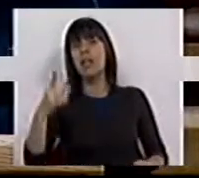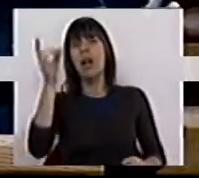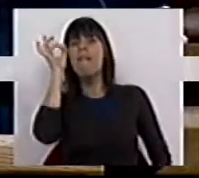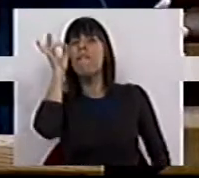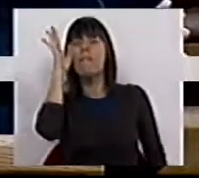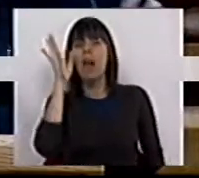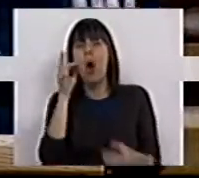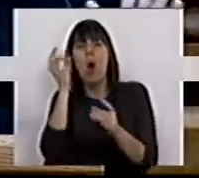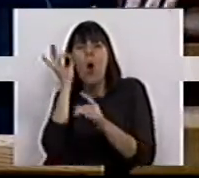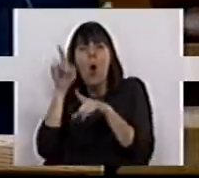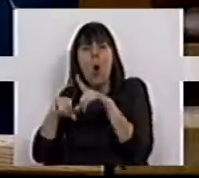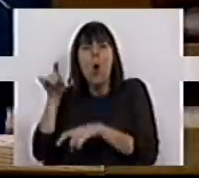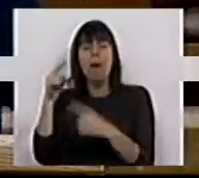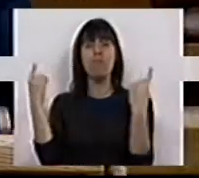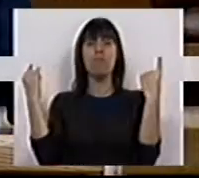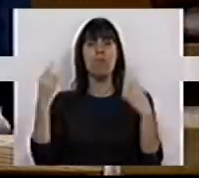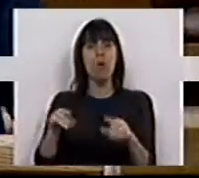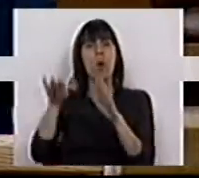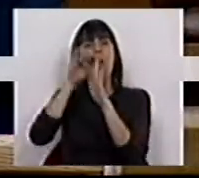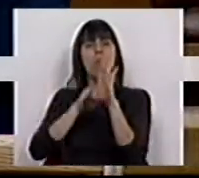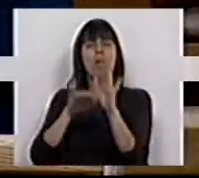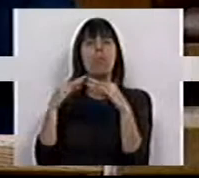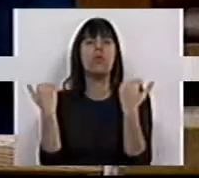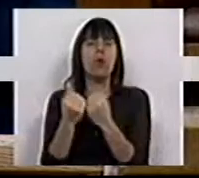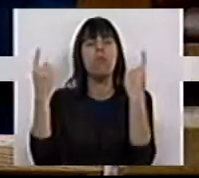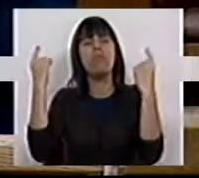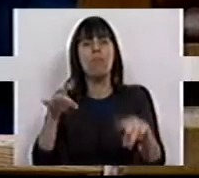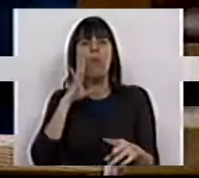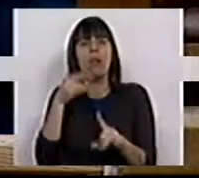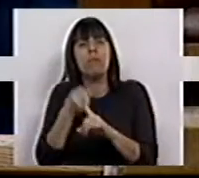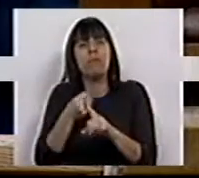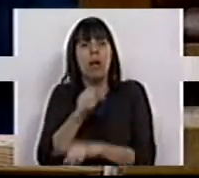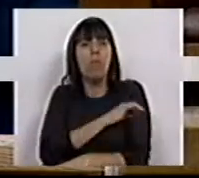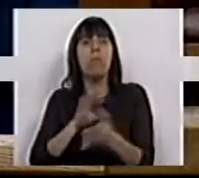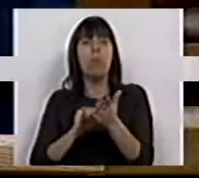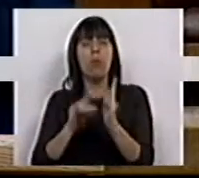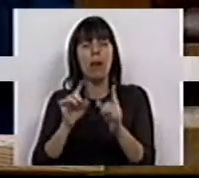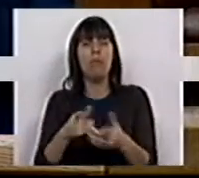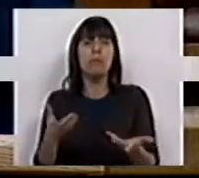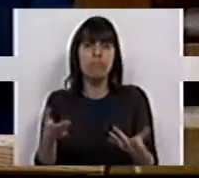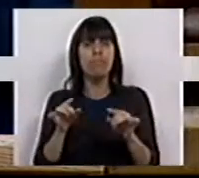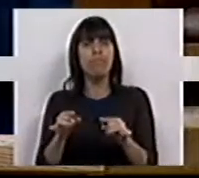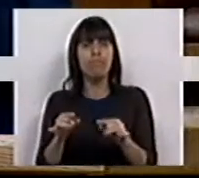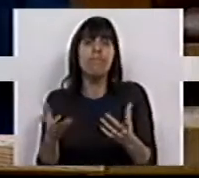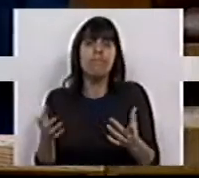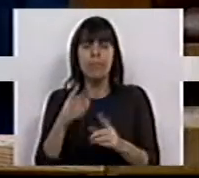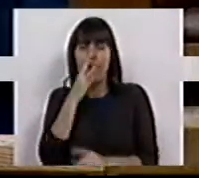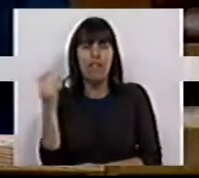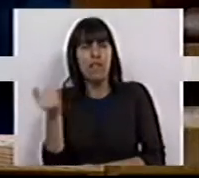a fraude ou pequena corrupção só existe nos programas sociais que tentam combater a pobreza. E daí a sua